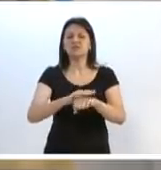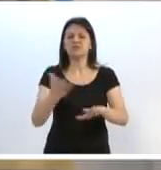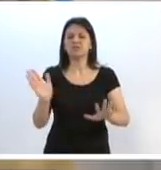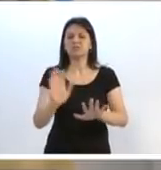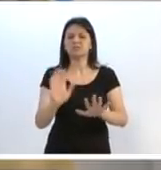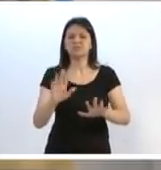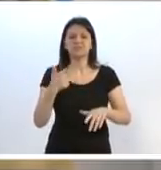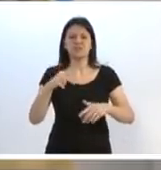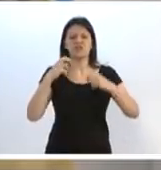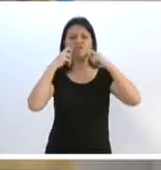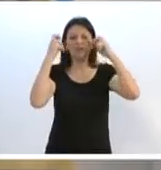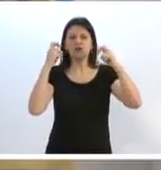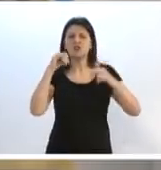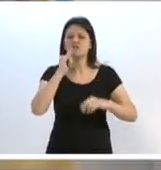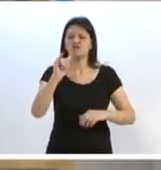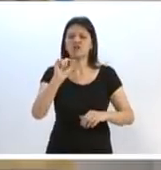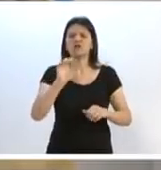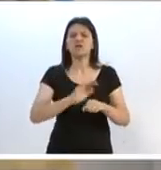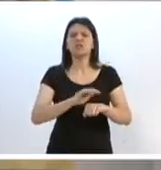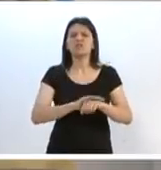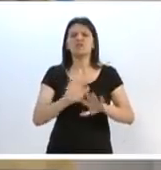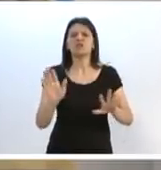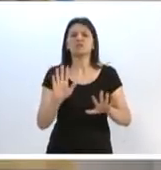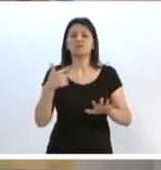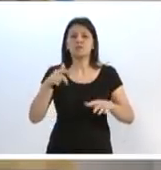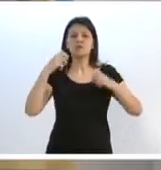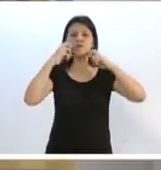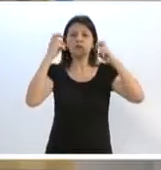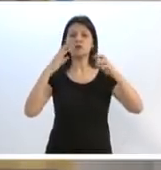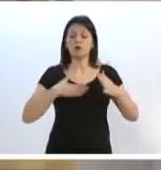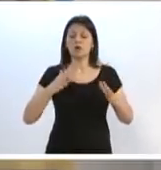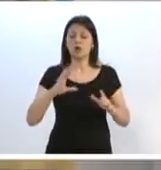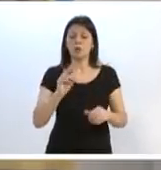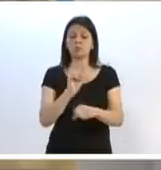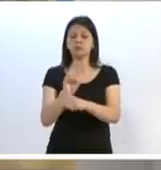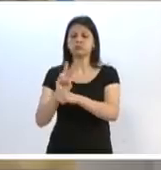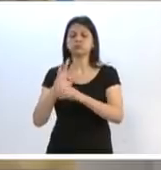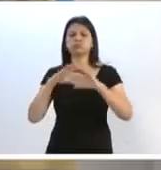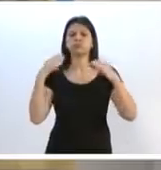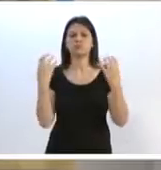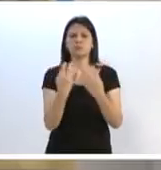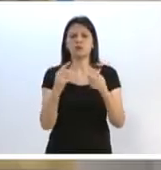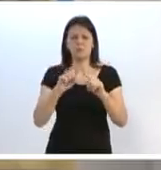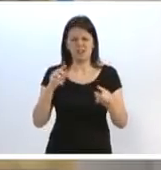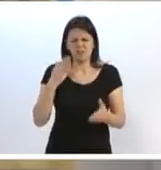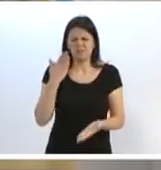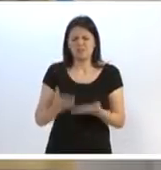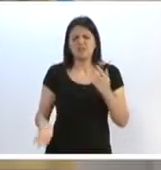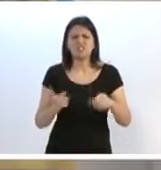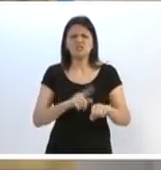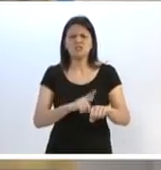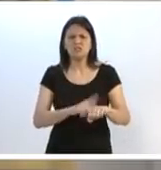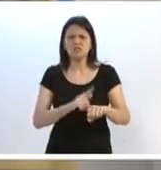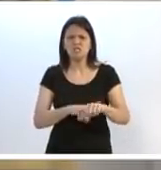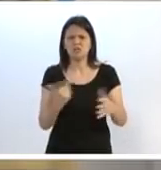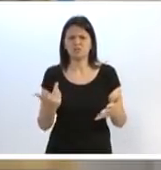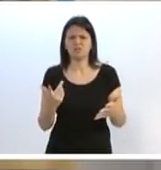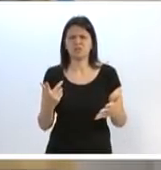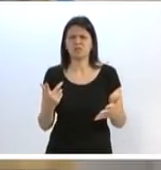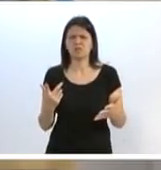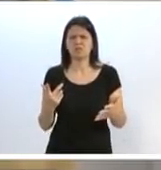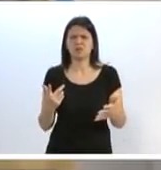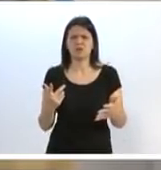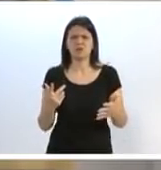Eu não tenho vergonha de dizer o que eu faço. E eu não tenho vergonha de defender a comunidade. Agora, eu não perco o meu tempo para pagar blog,